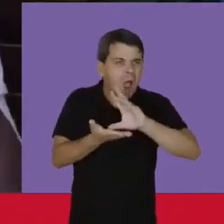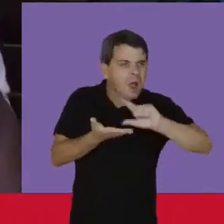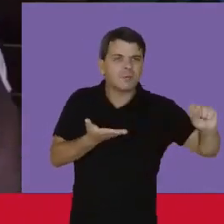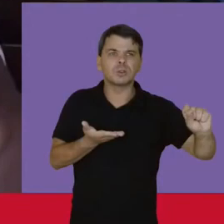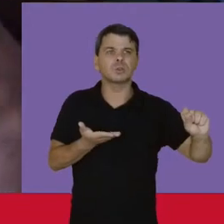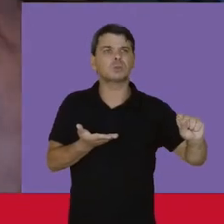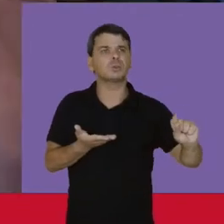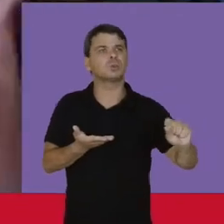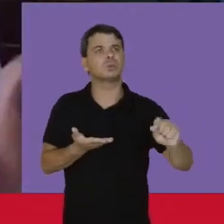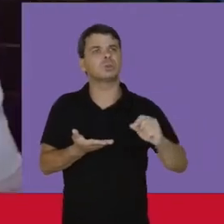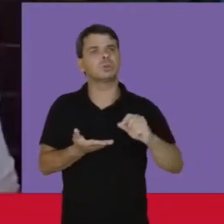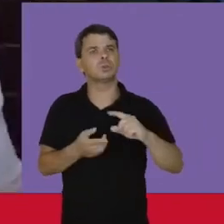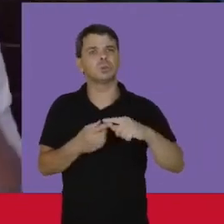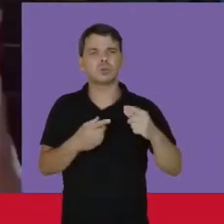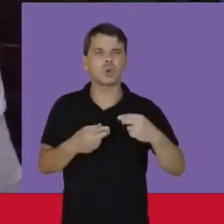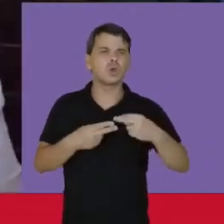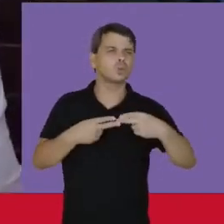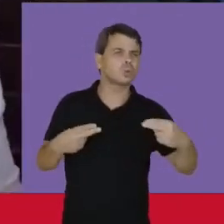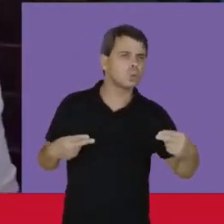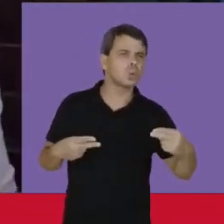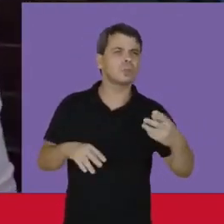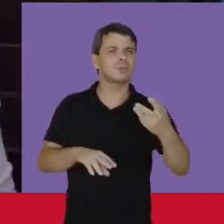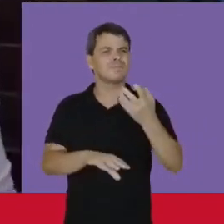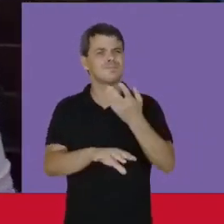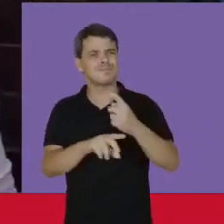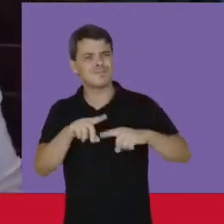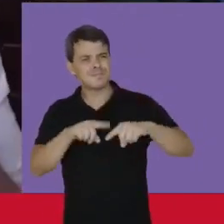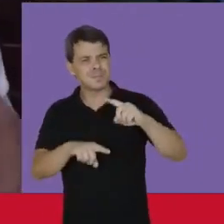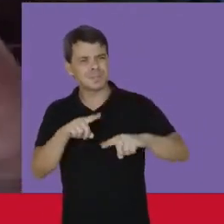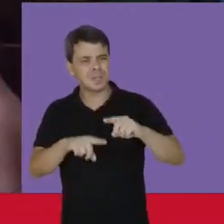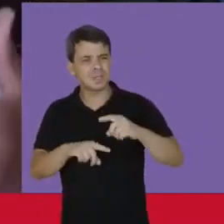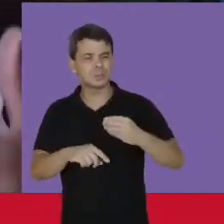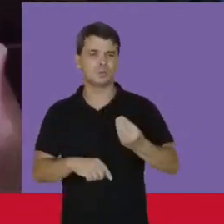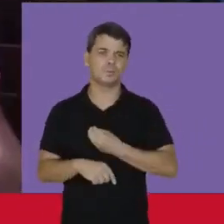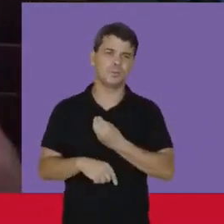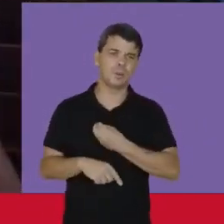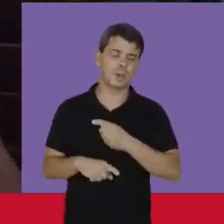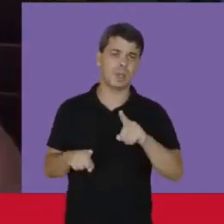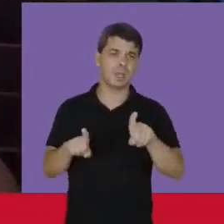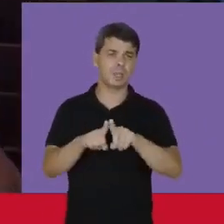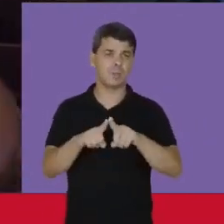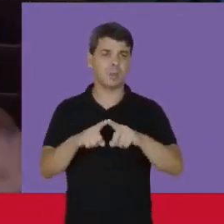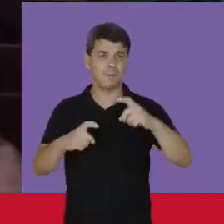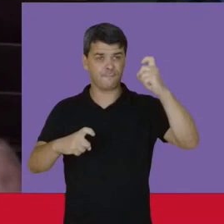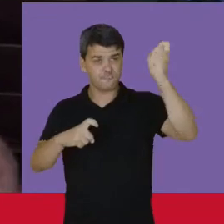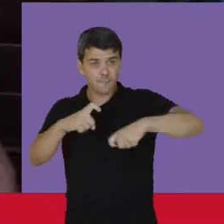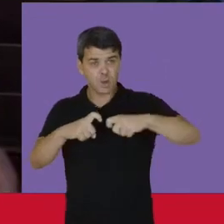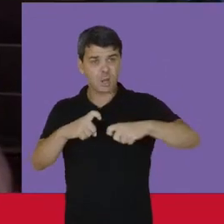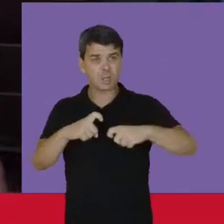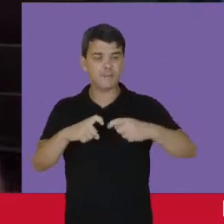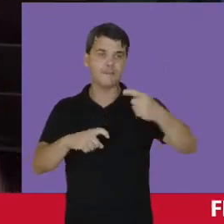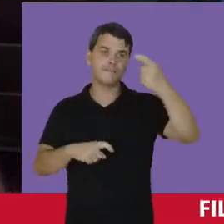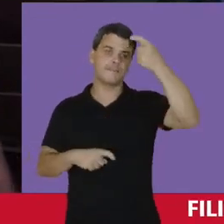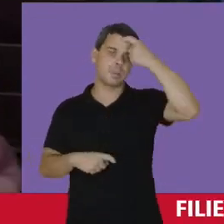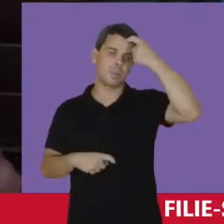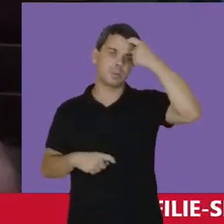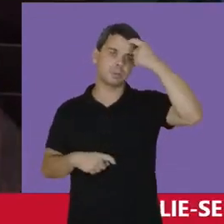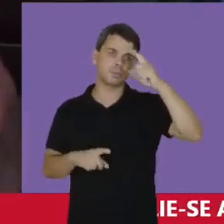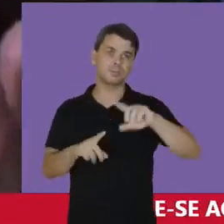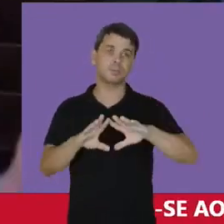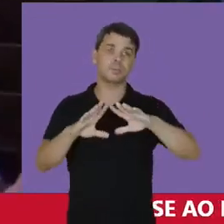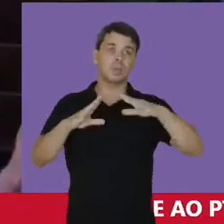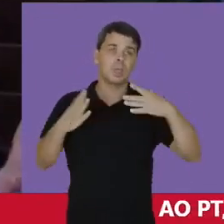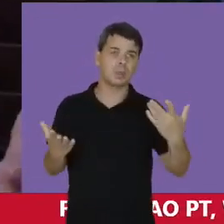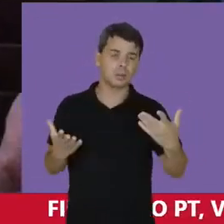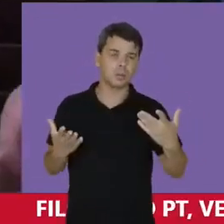tira as condições materiais de sobrevivência E te violenta também mentalmente Então